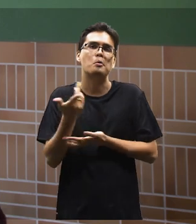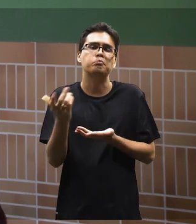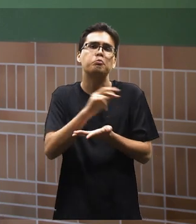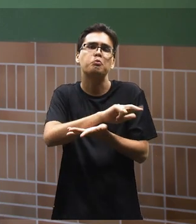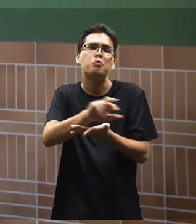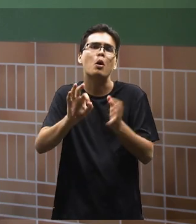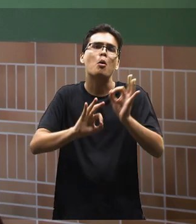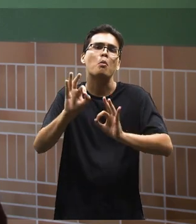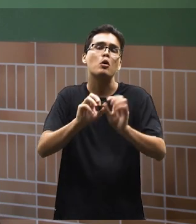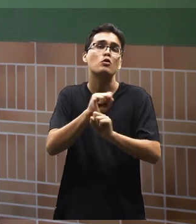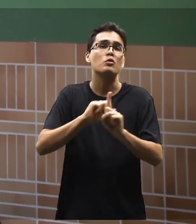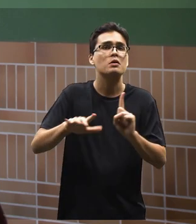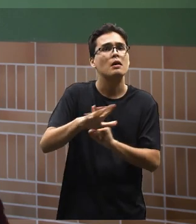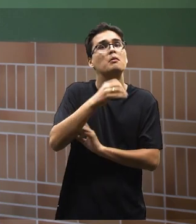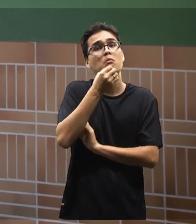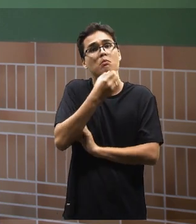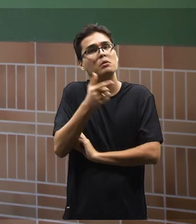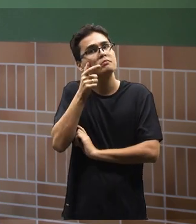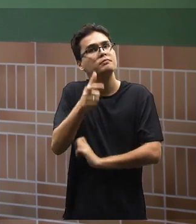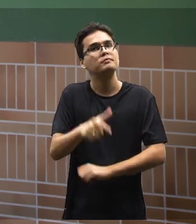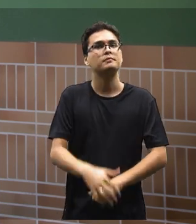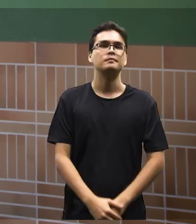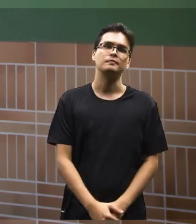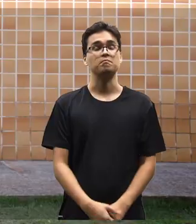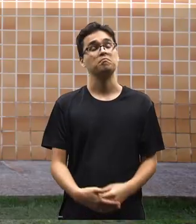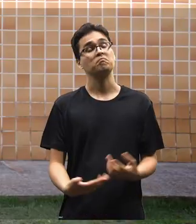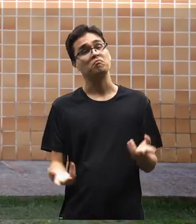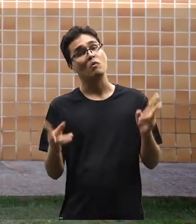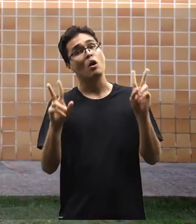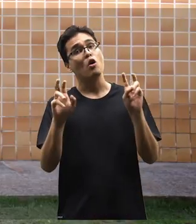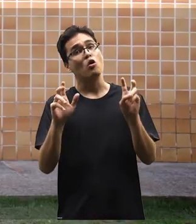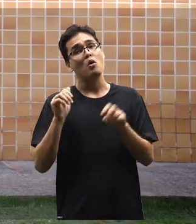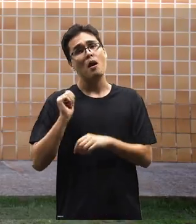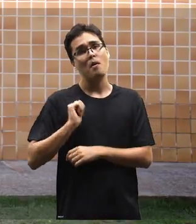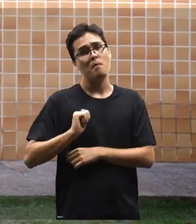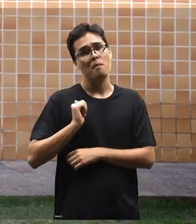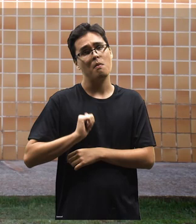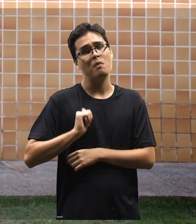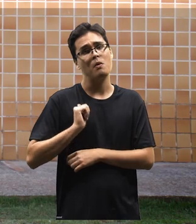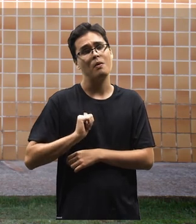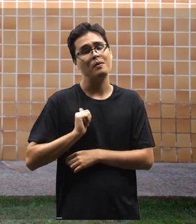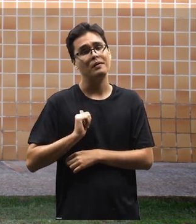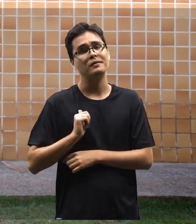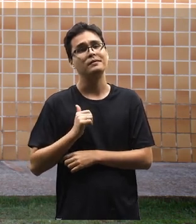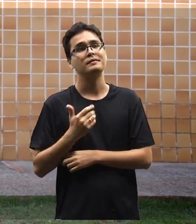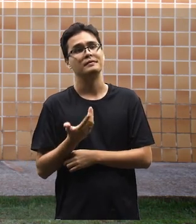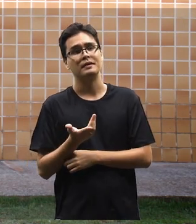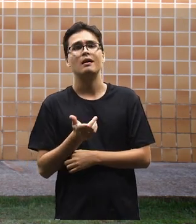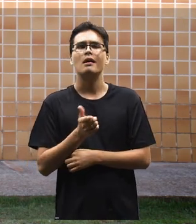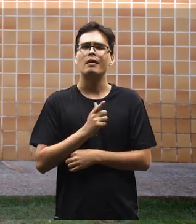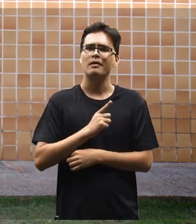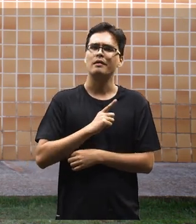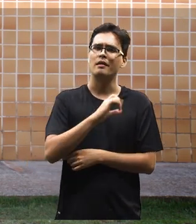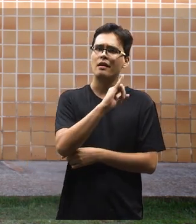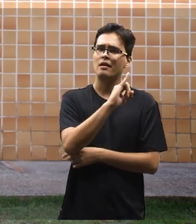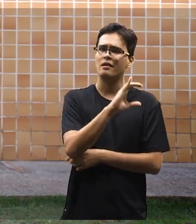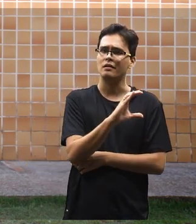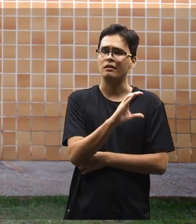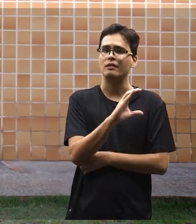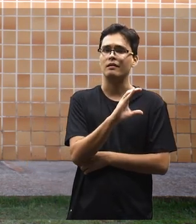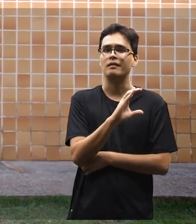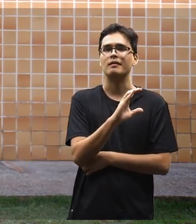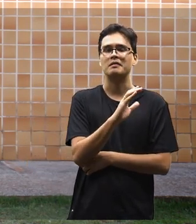ONGs, com projetos sociais. Isso é bastante interessante. Em relação às bolsas, fora as de iniciação